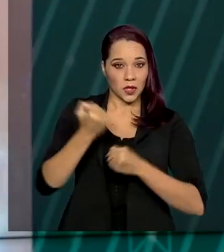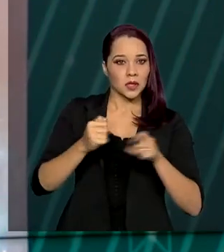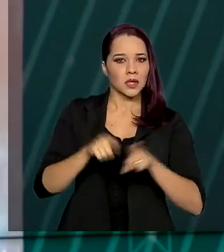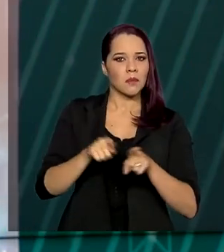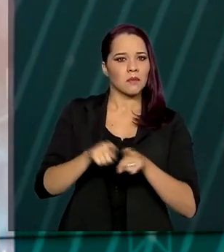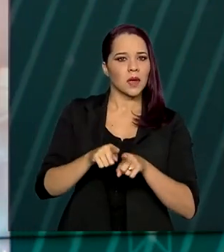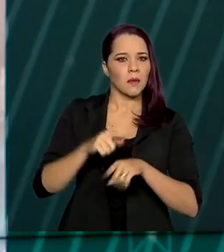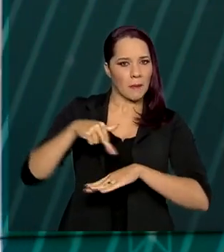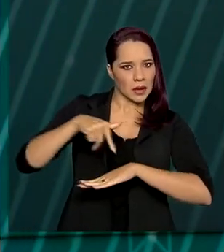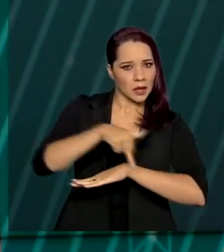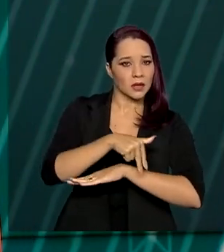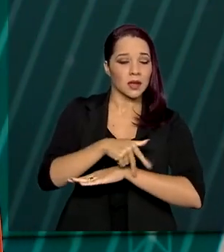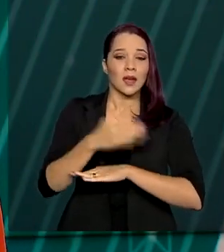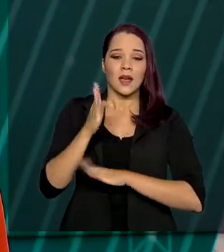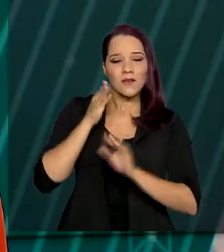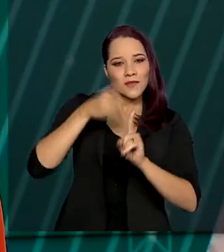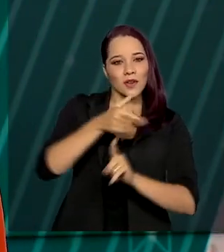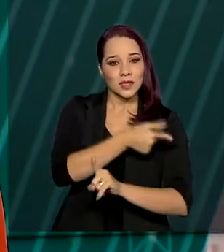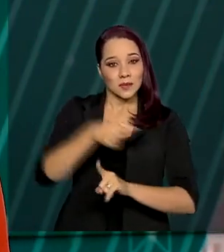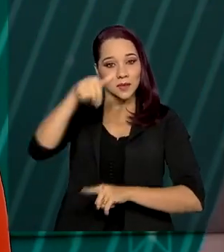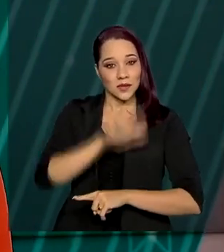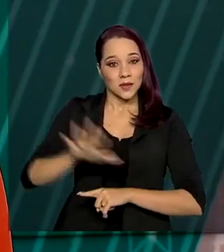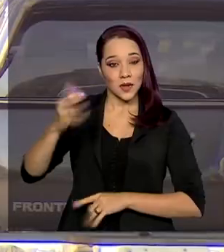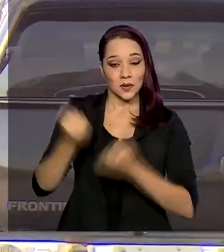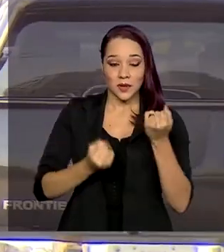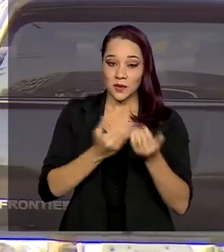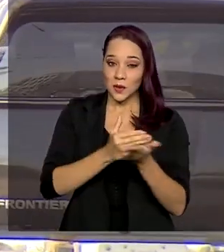da Semana Nacional do Trânsito, que começa hoje.